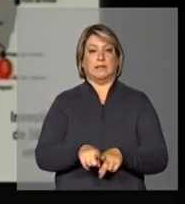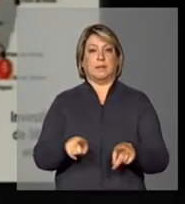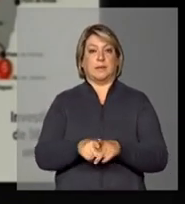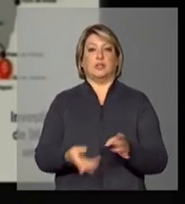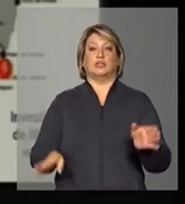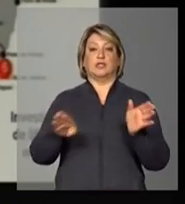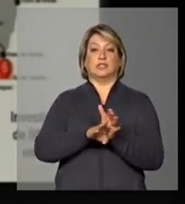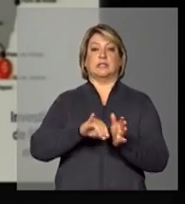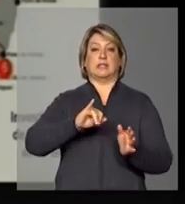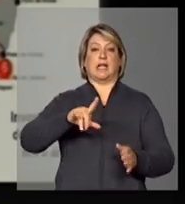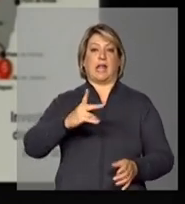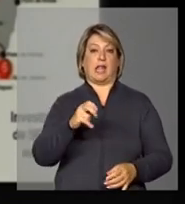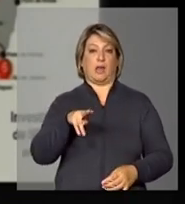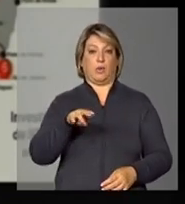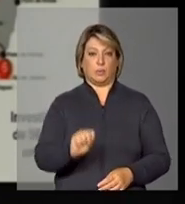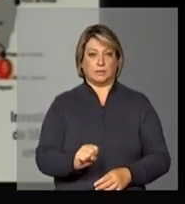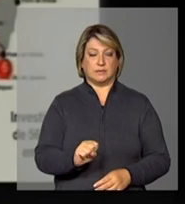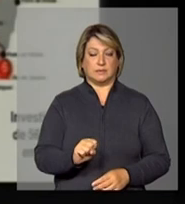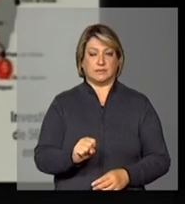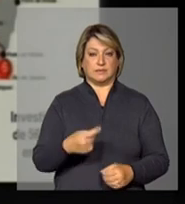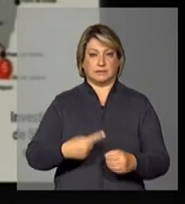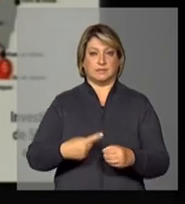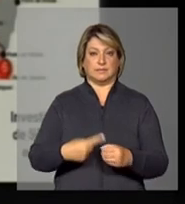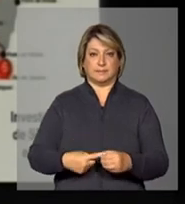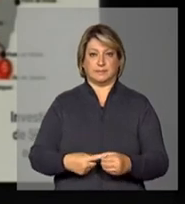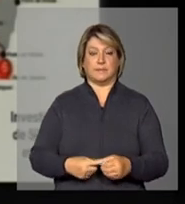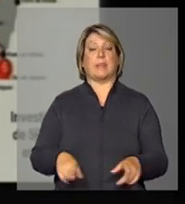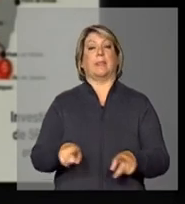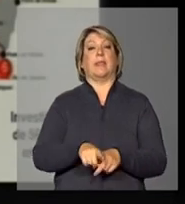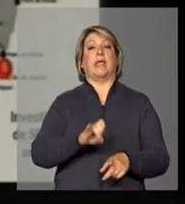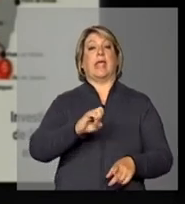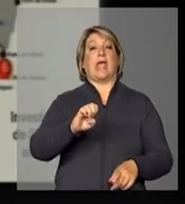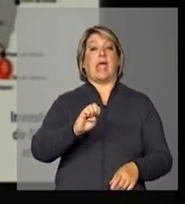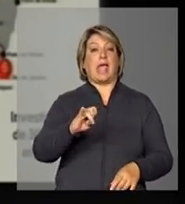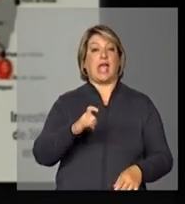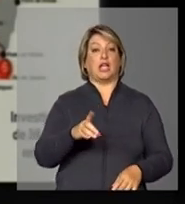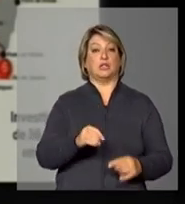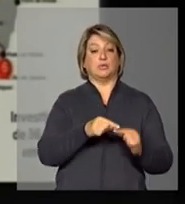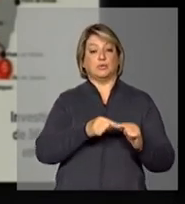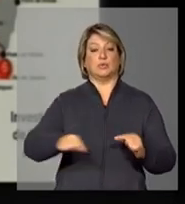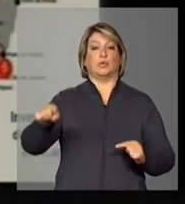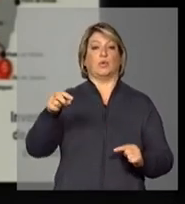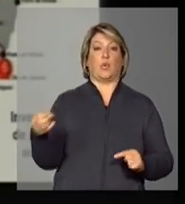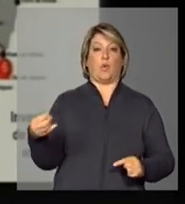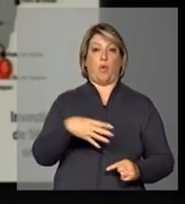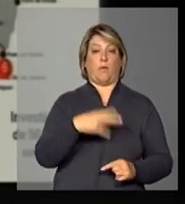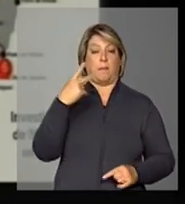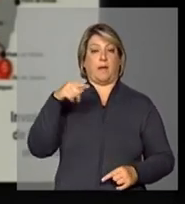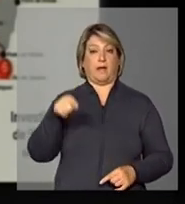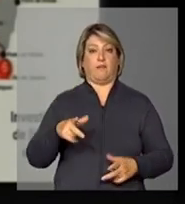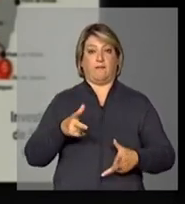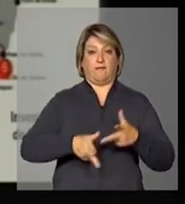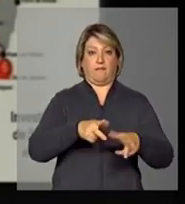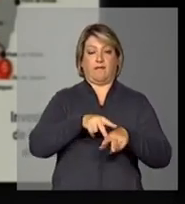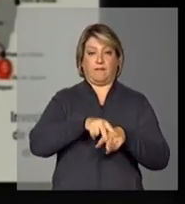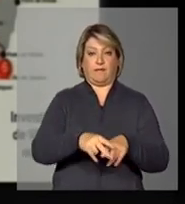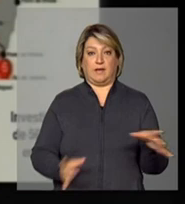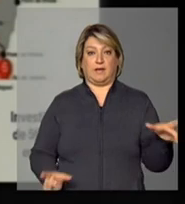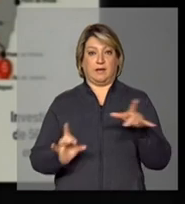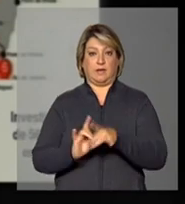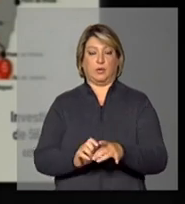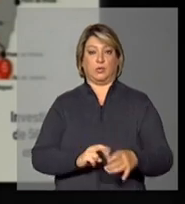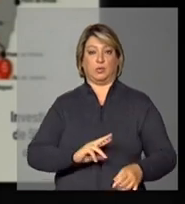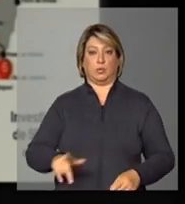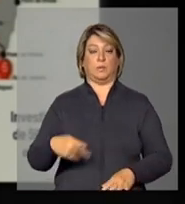Ilhéus um eixo novo ferroviário para o sul do país integrando o sul do país